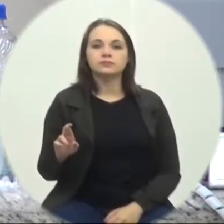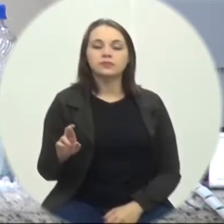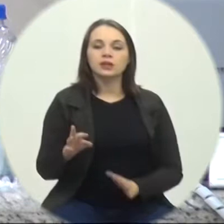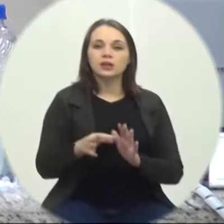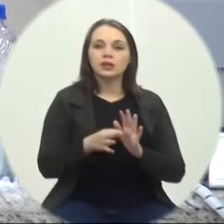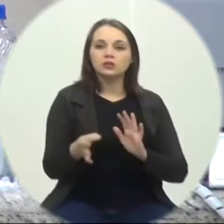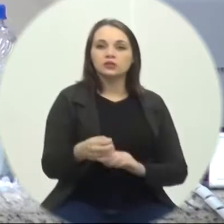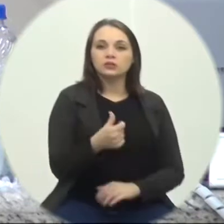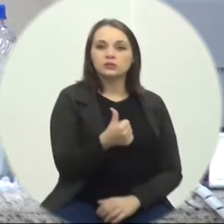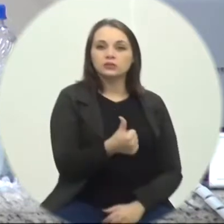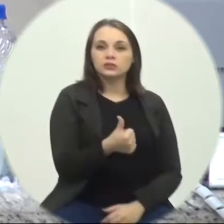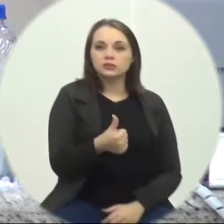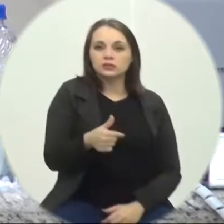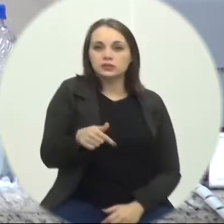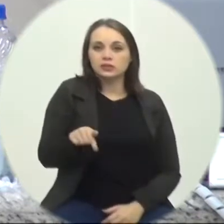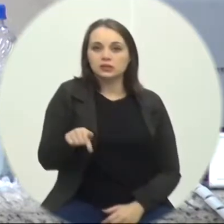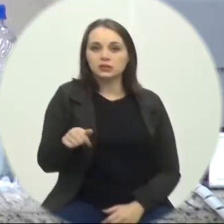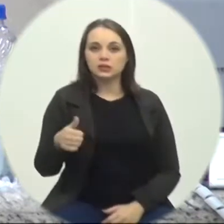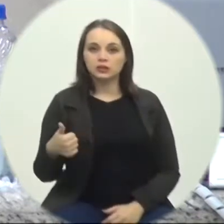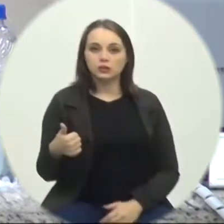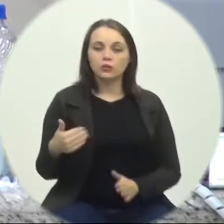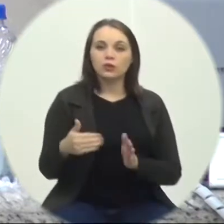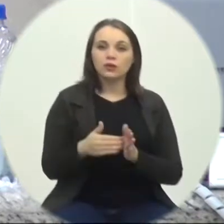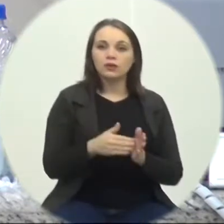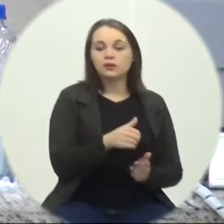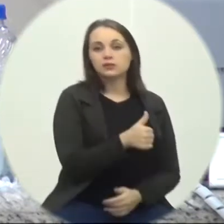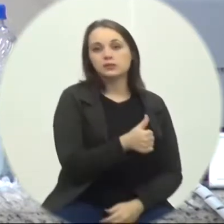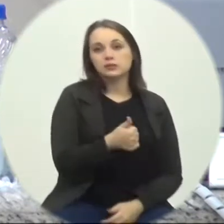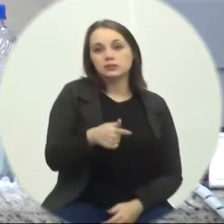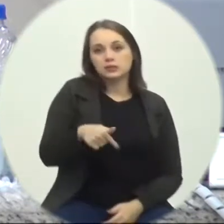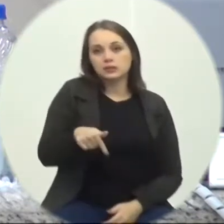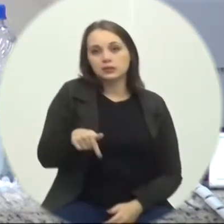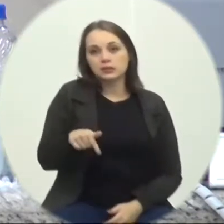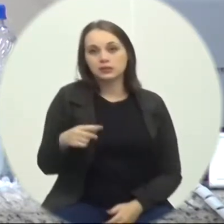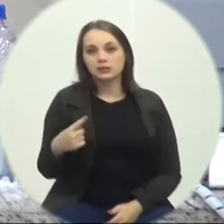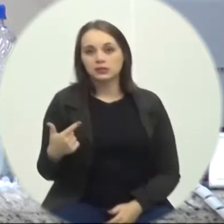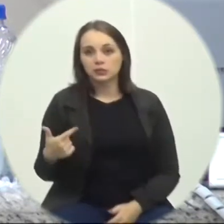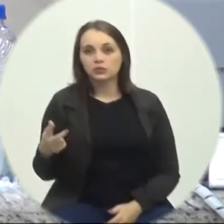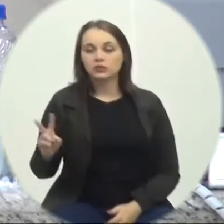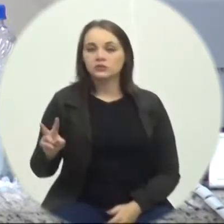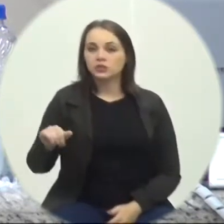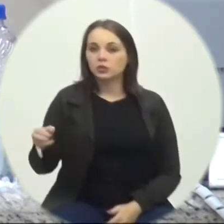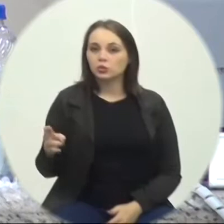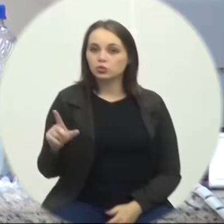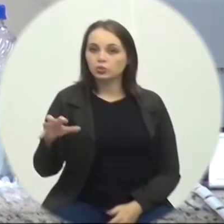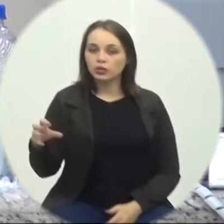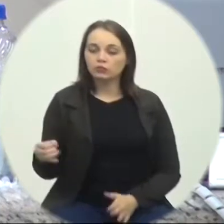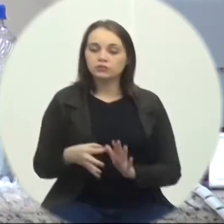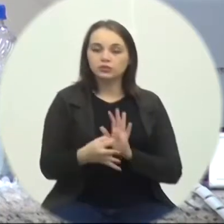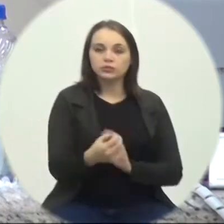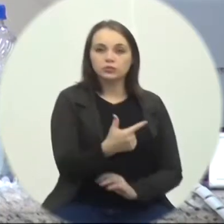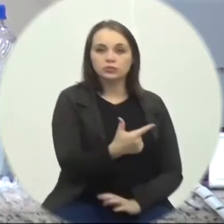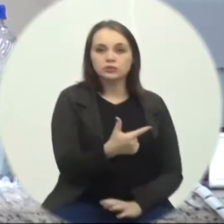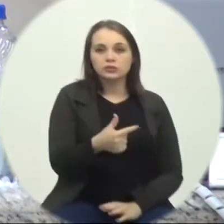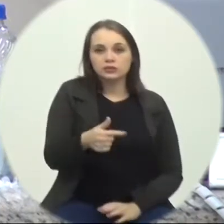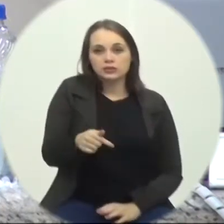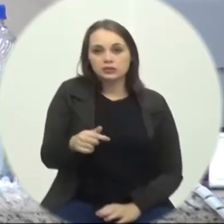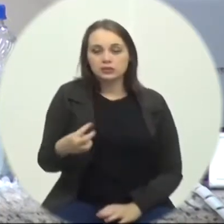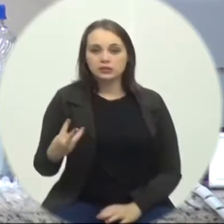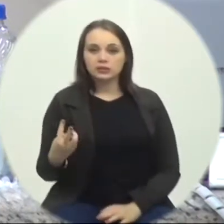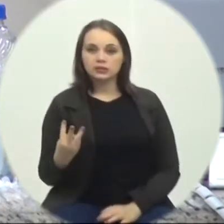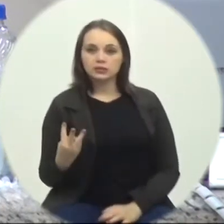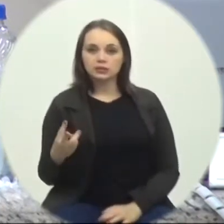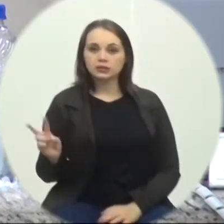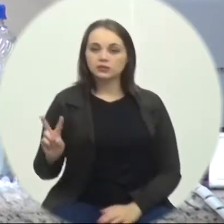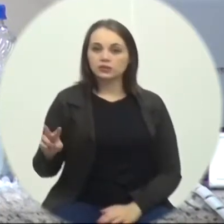Indicação 171 e 172 de autoria do vereador Júlio Kaminski. Indicação 273 e 21 de